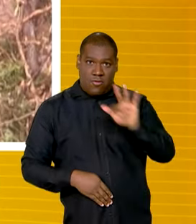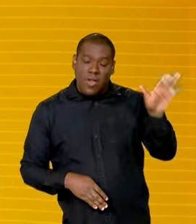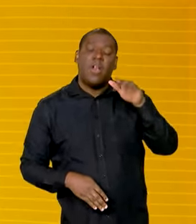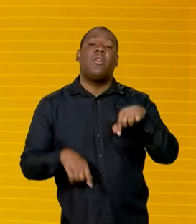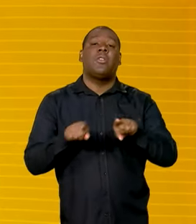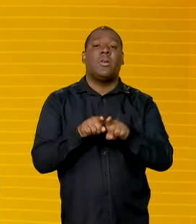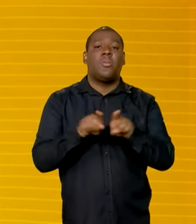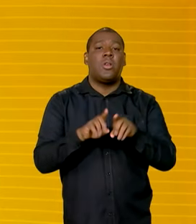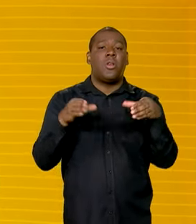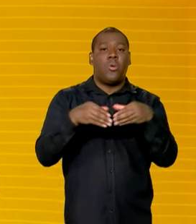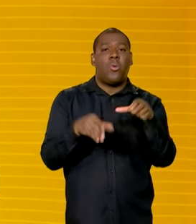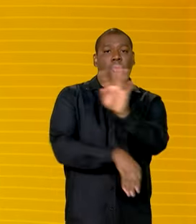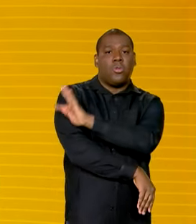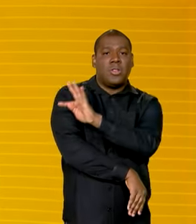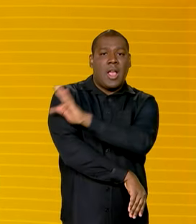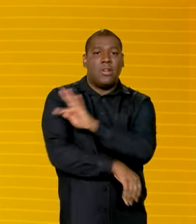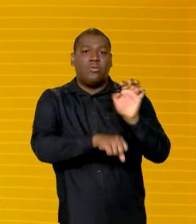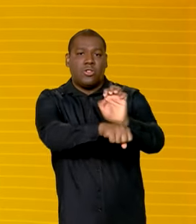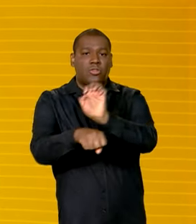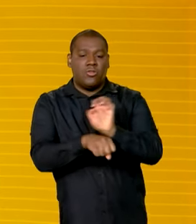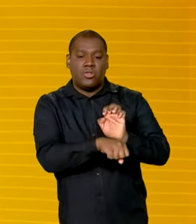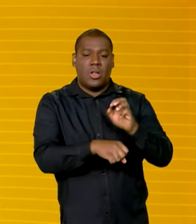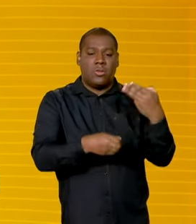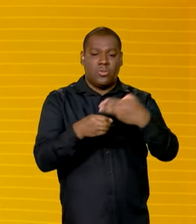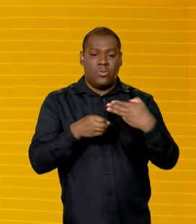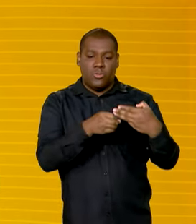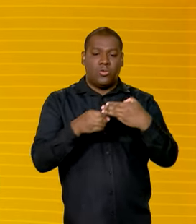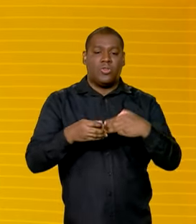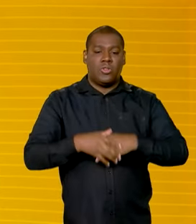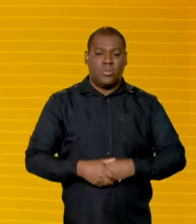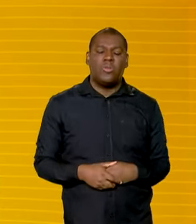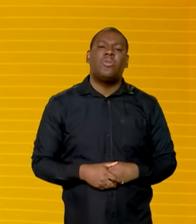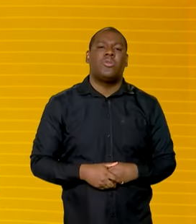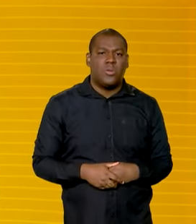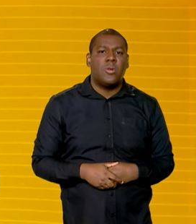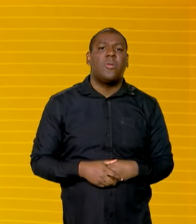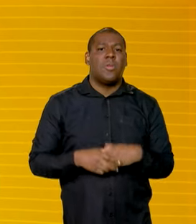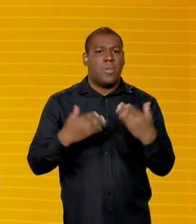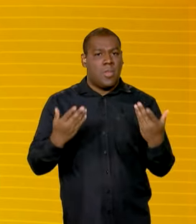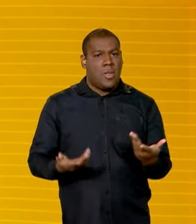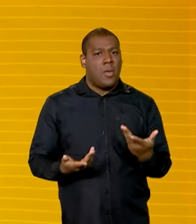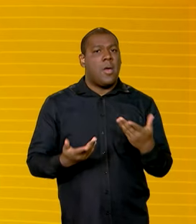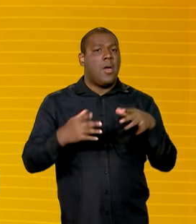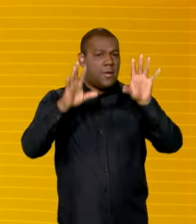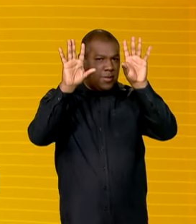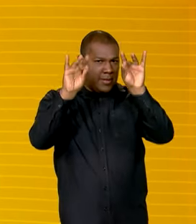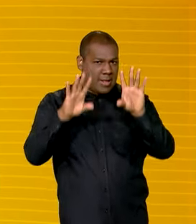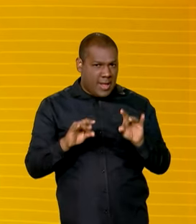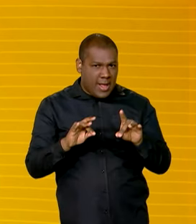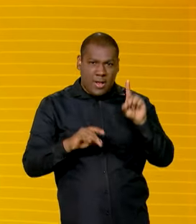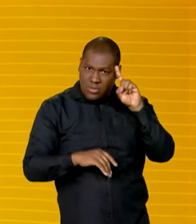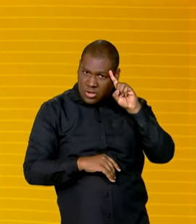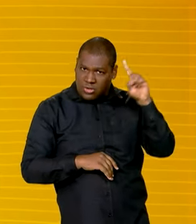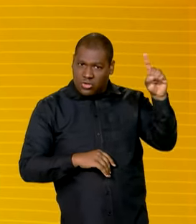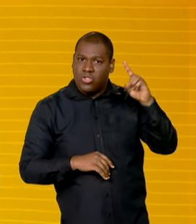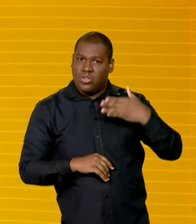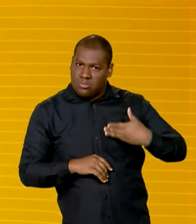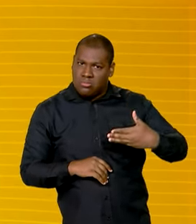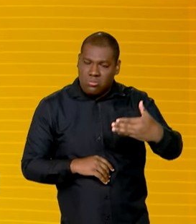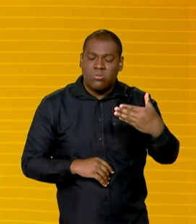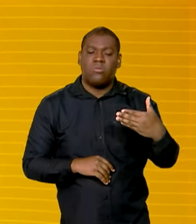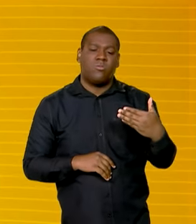e dos municípios que participaram juntos e detalharam as previsões meteorológicas para os próximos dias e também